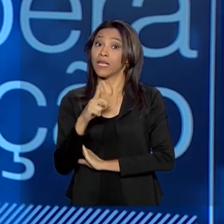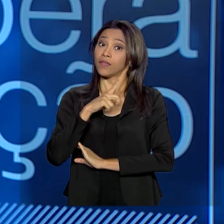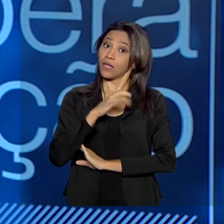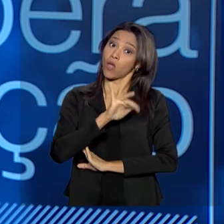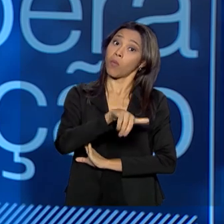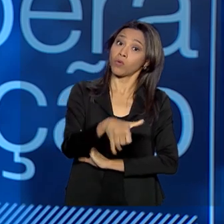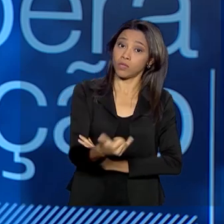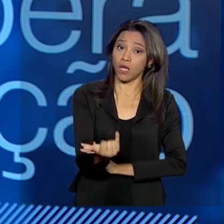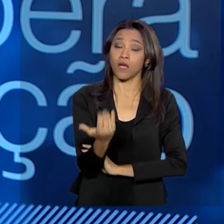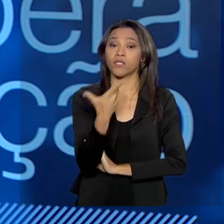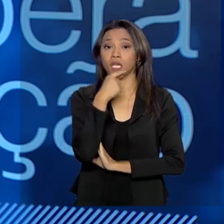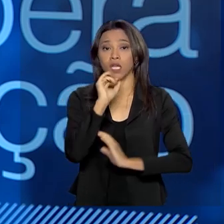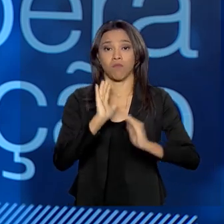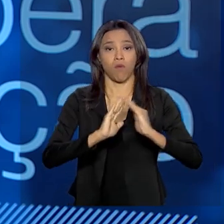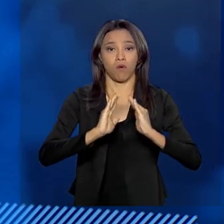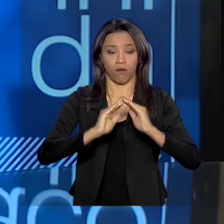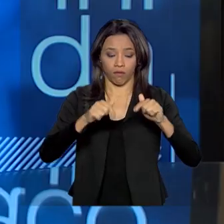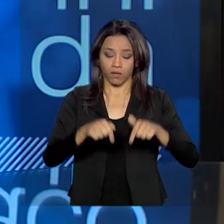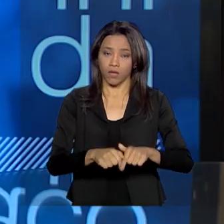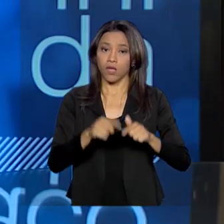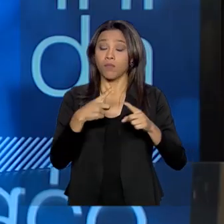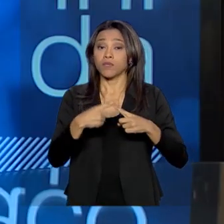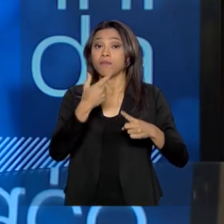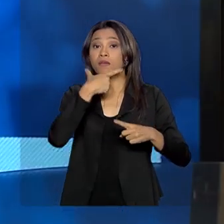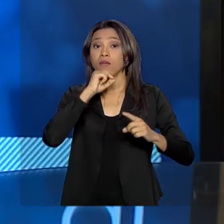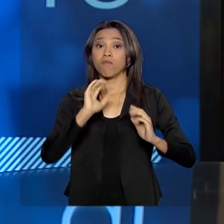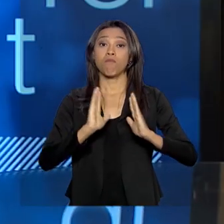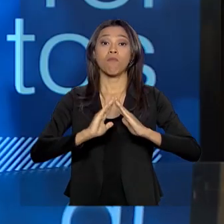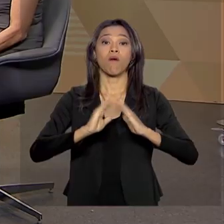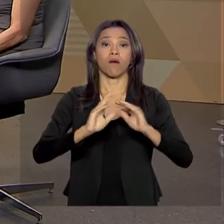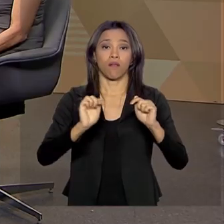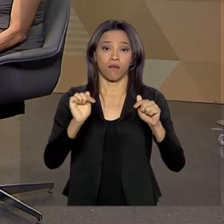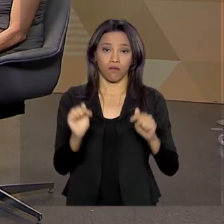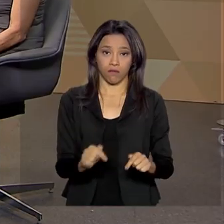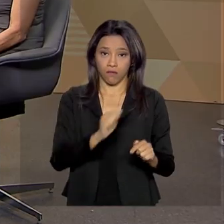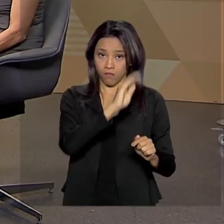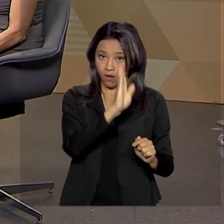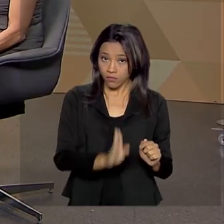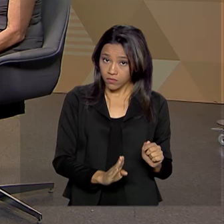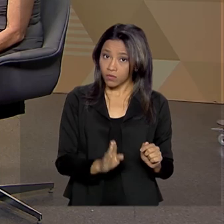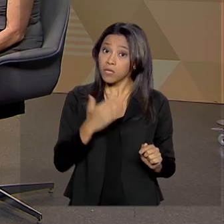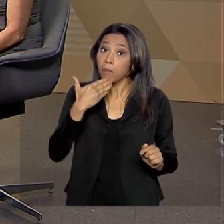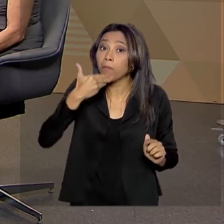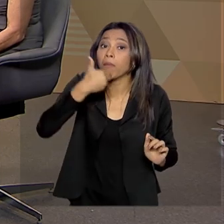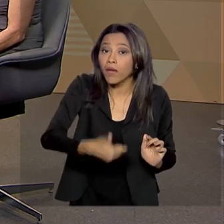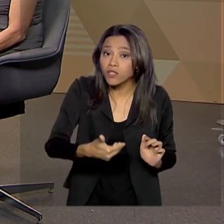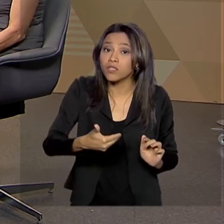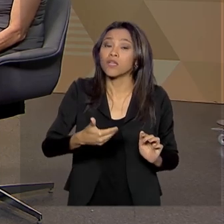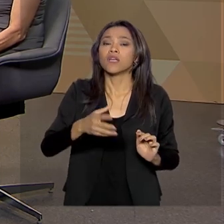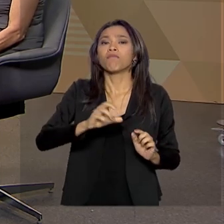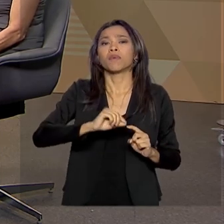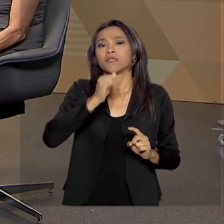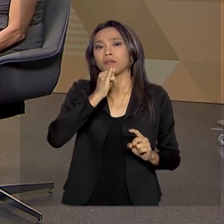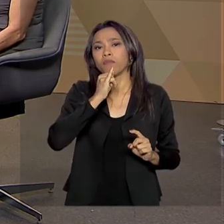ser refugiado. Uma delas é que o residente não precisa, cada vez que vai se afastar do país,